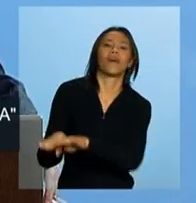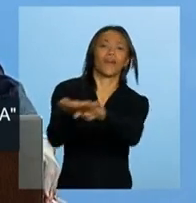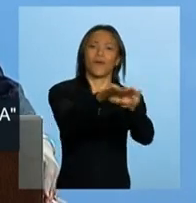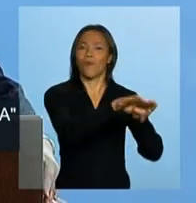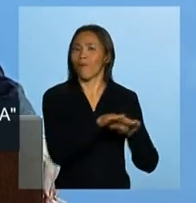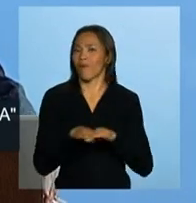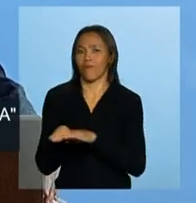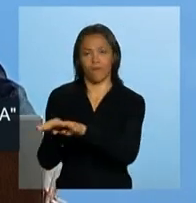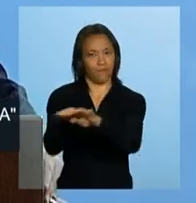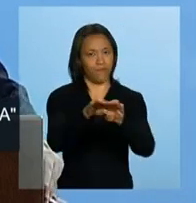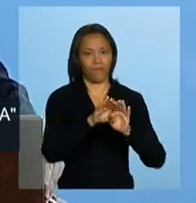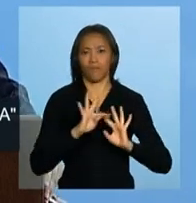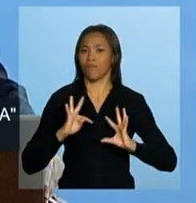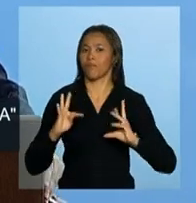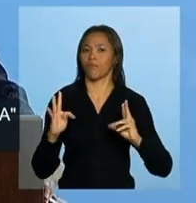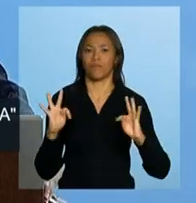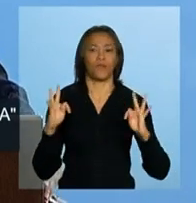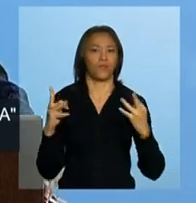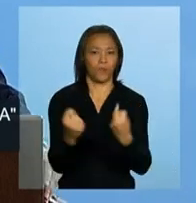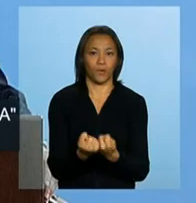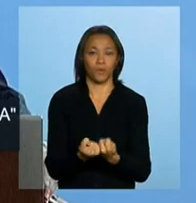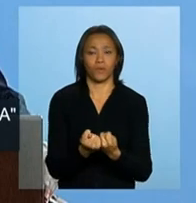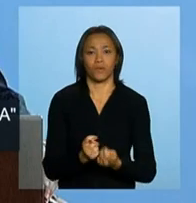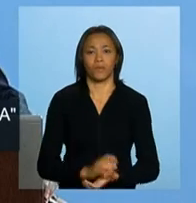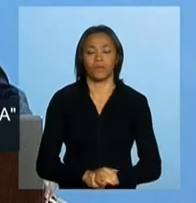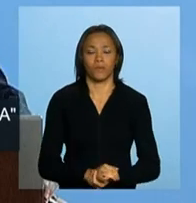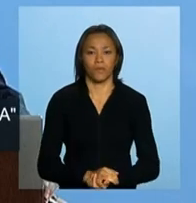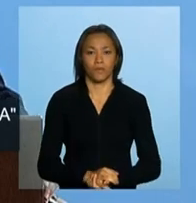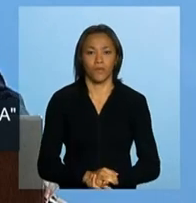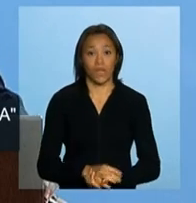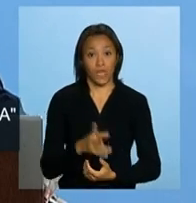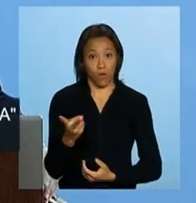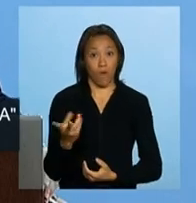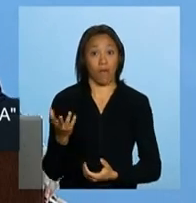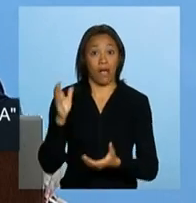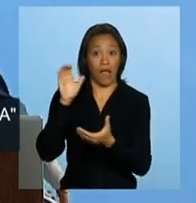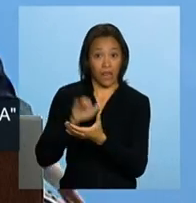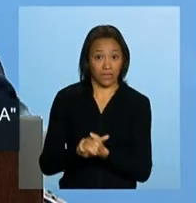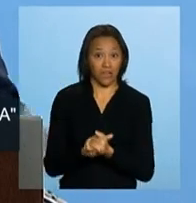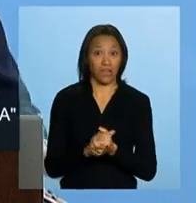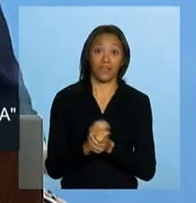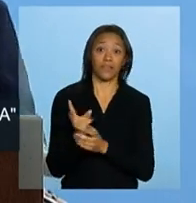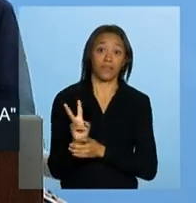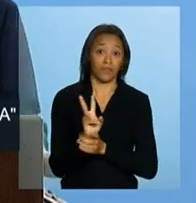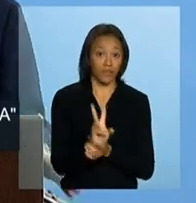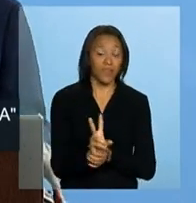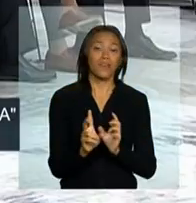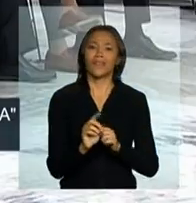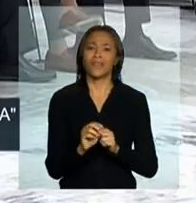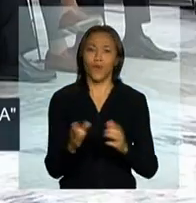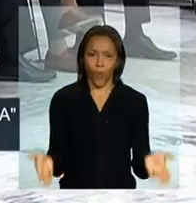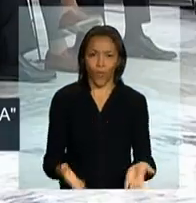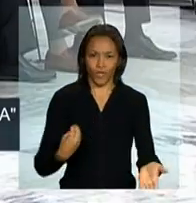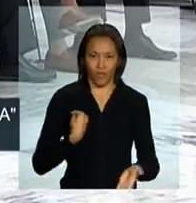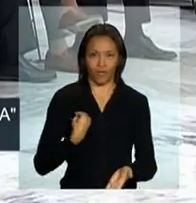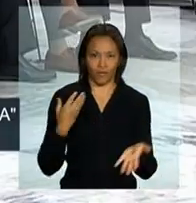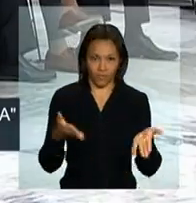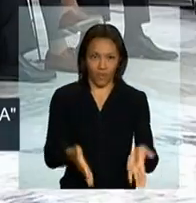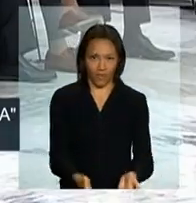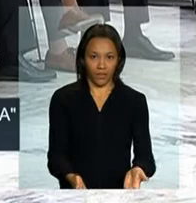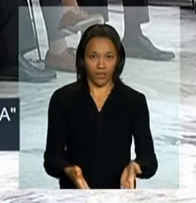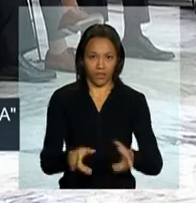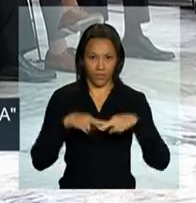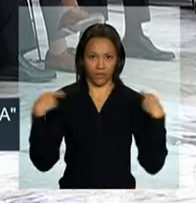compartilhado. Casais como vários que participam dessa cerimônia hoje aqui